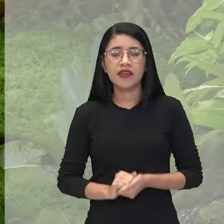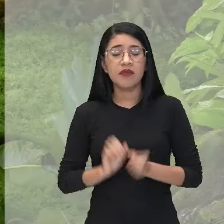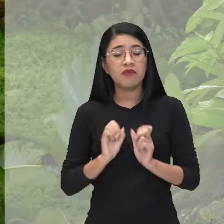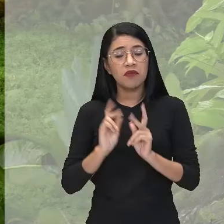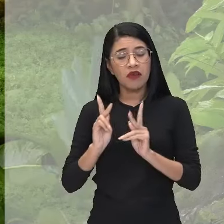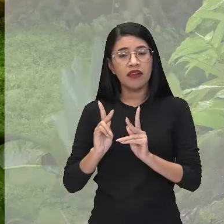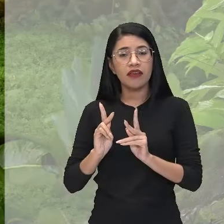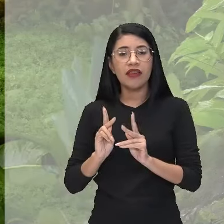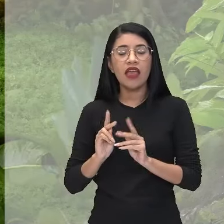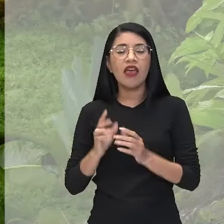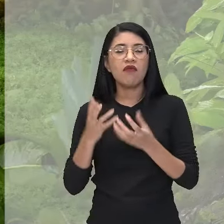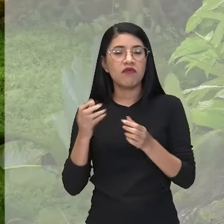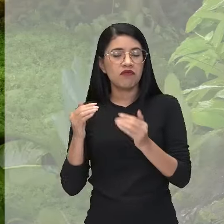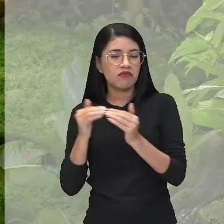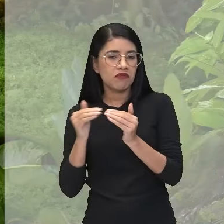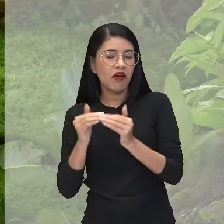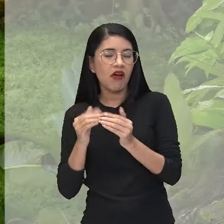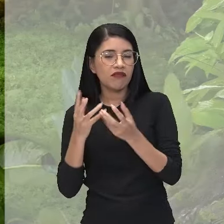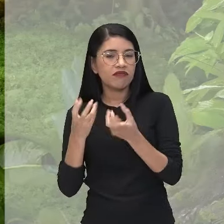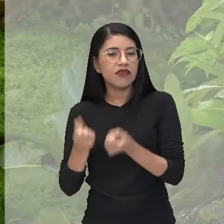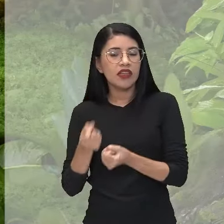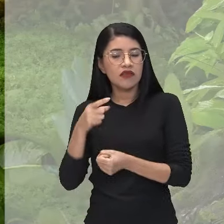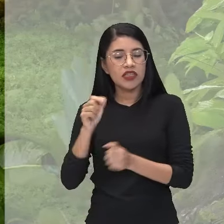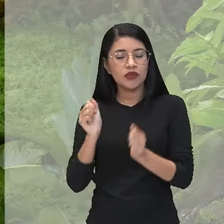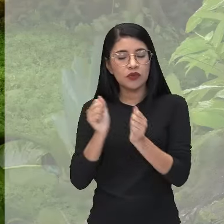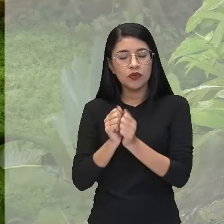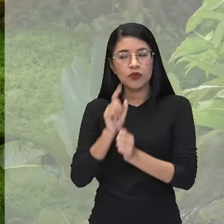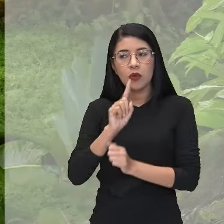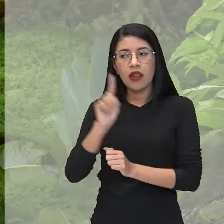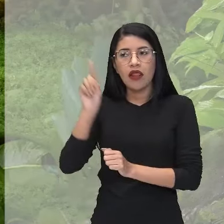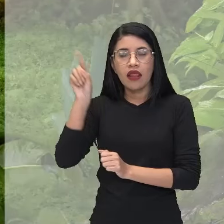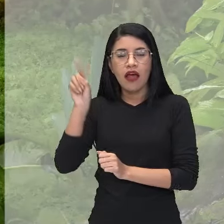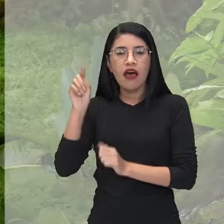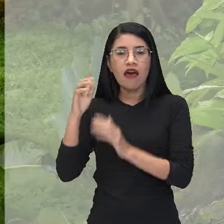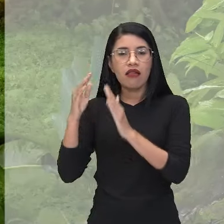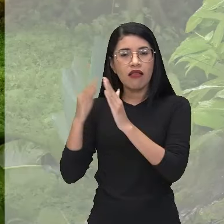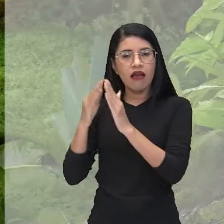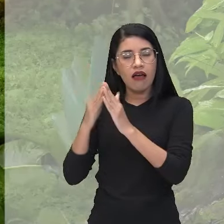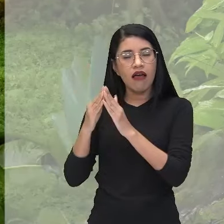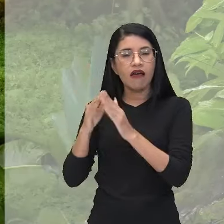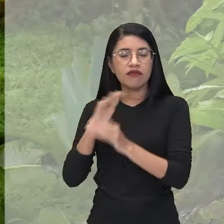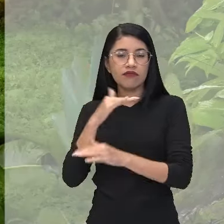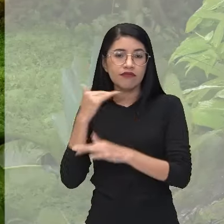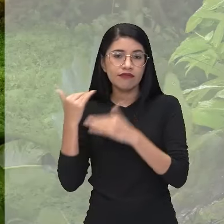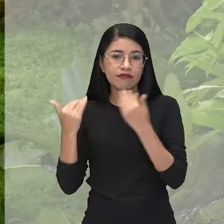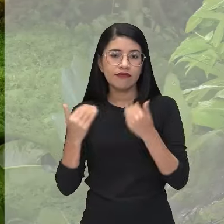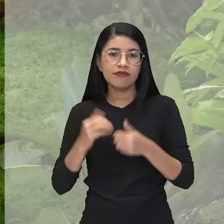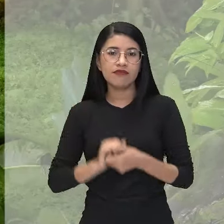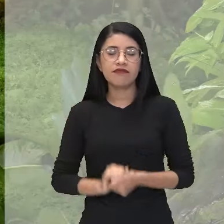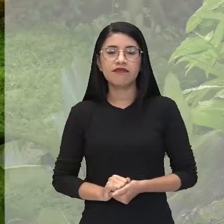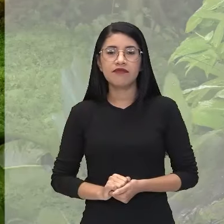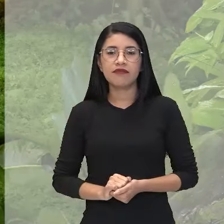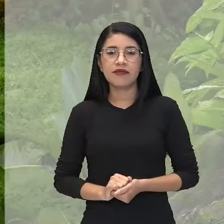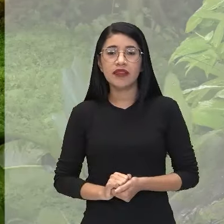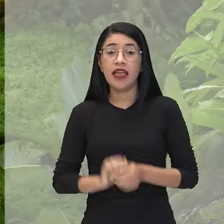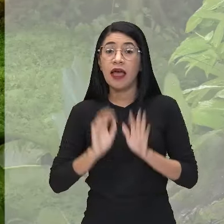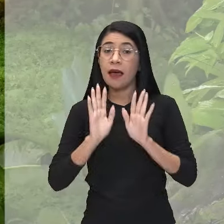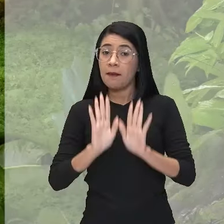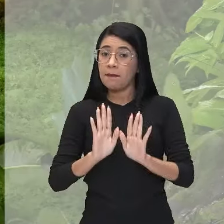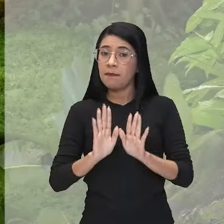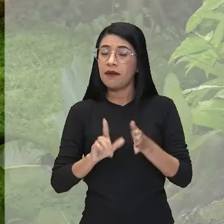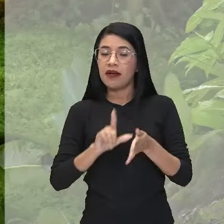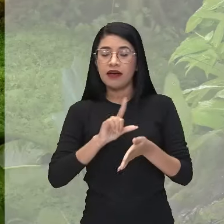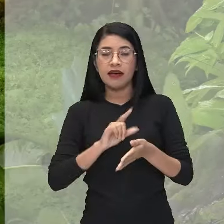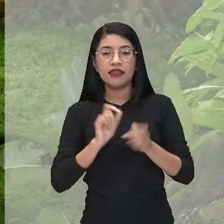bem, eu concordo levar você até a maloca dos mortos. Mas antes,